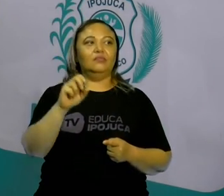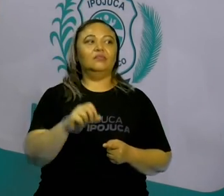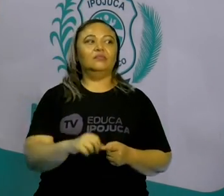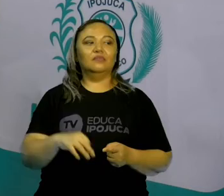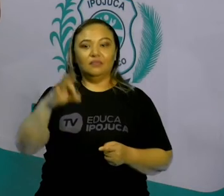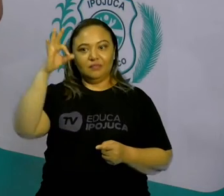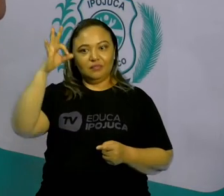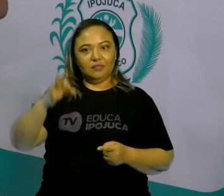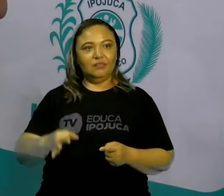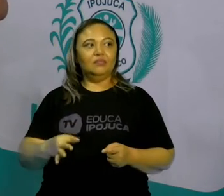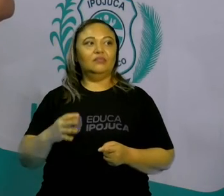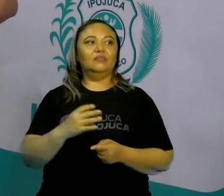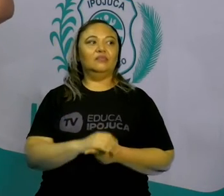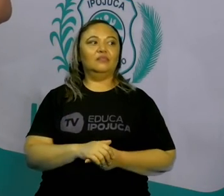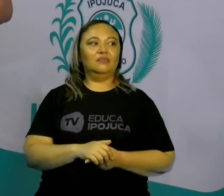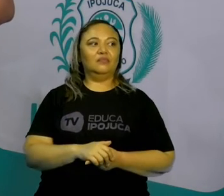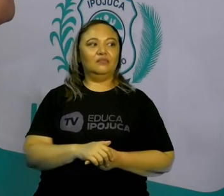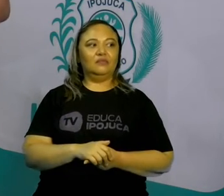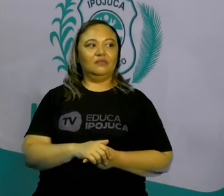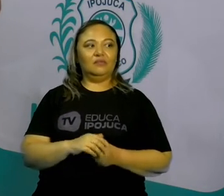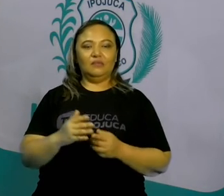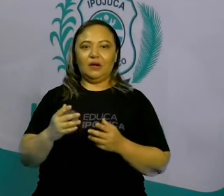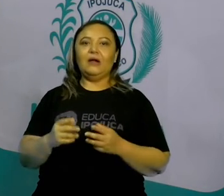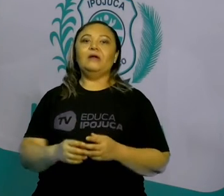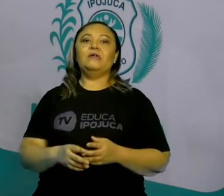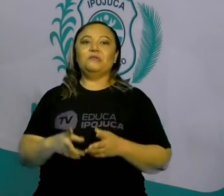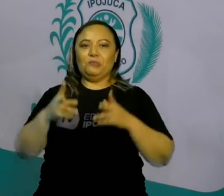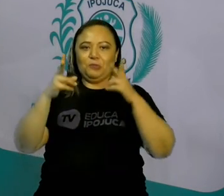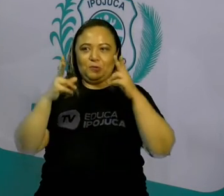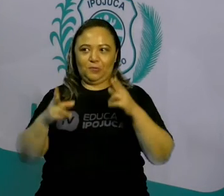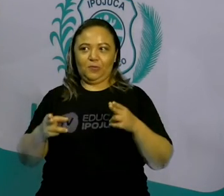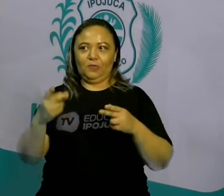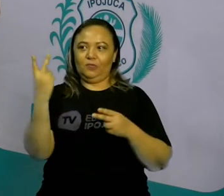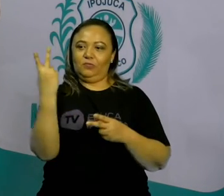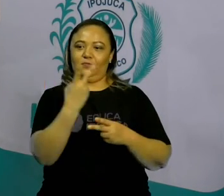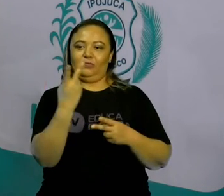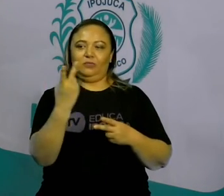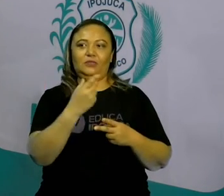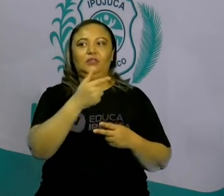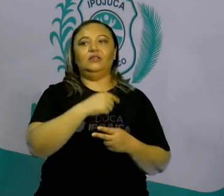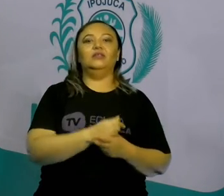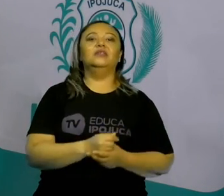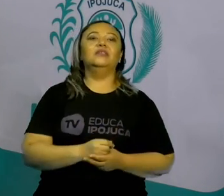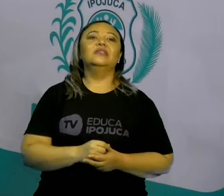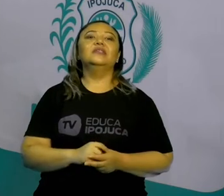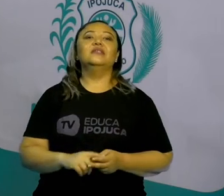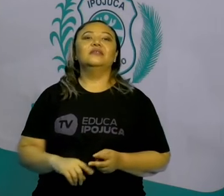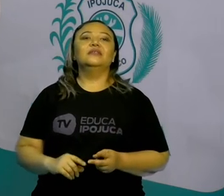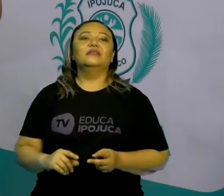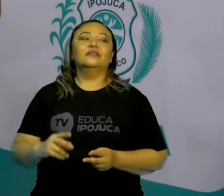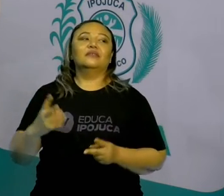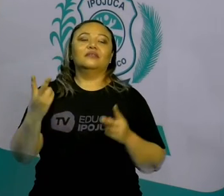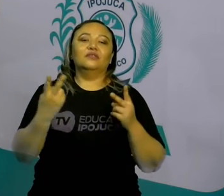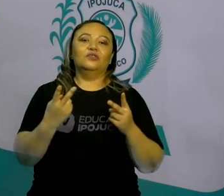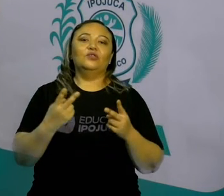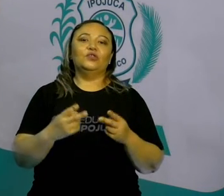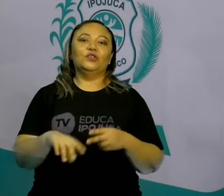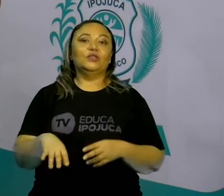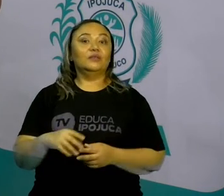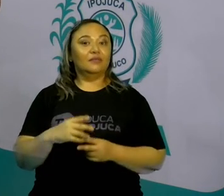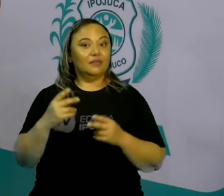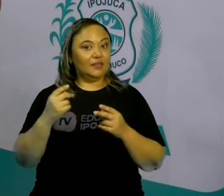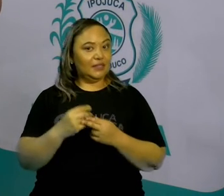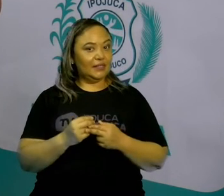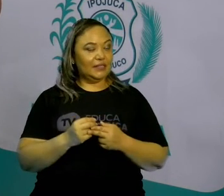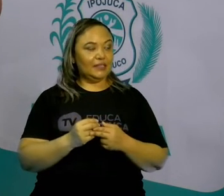Também acertou. Agora, de empate. Julieta vai ter que decidir esse negócio. Ou deixar para o Romeu decidir. Pois